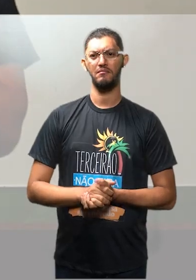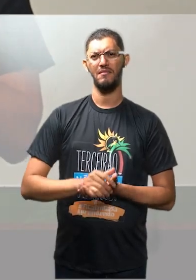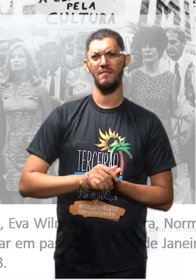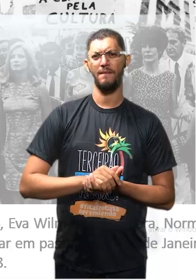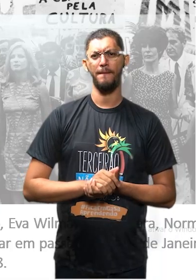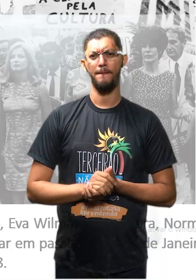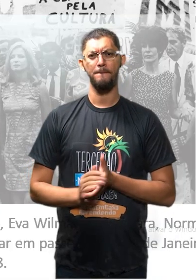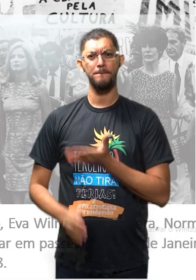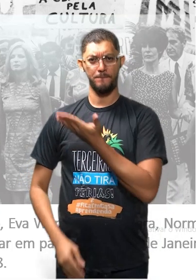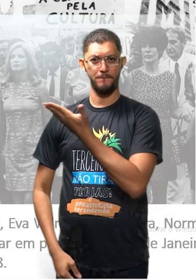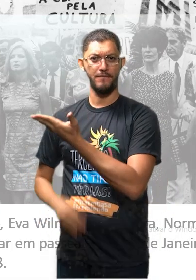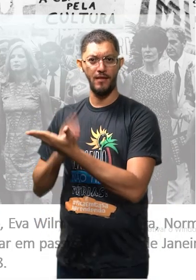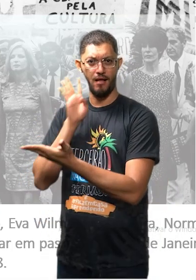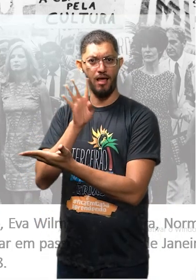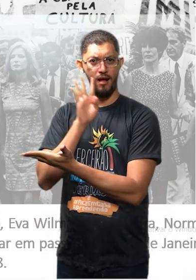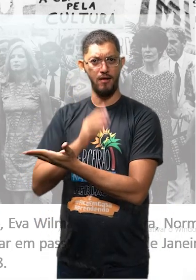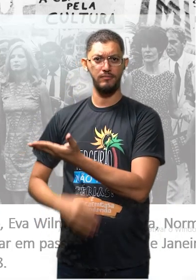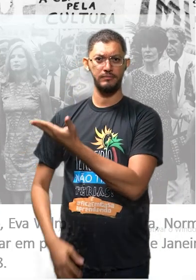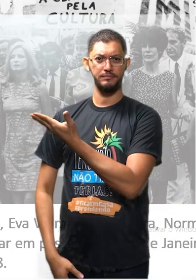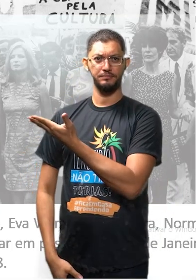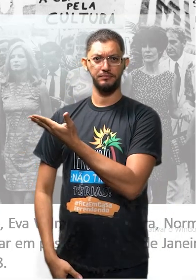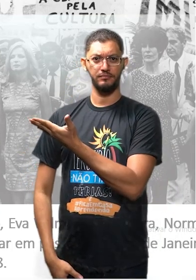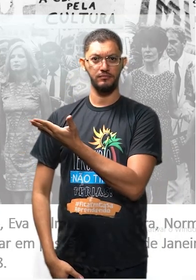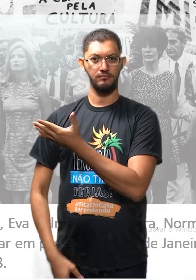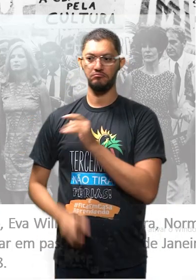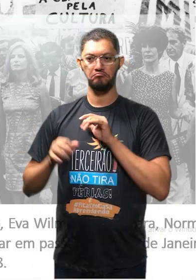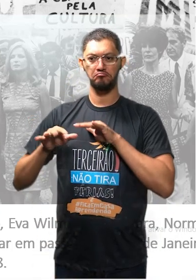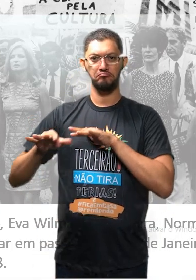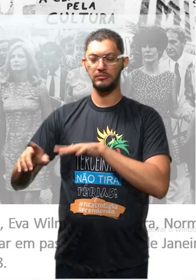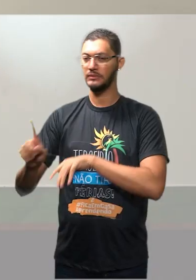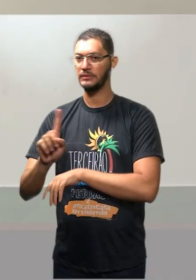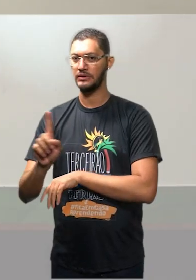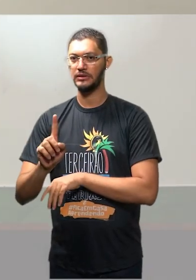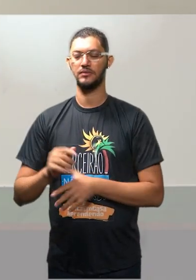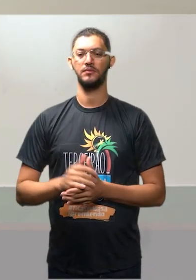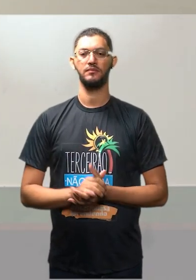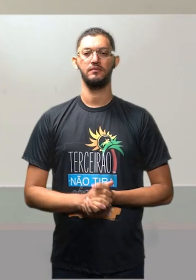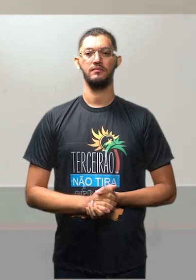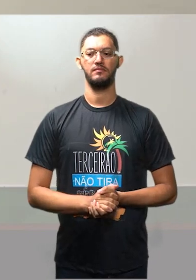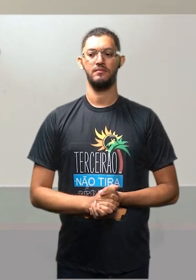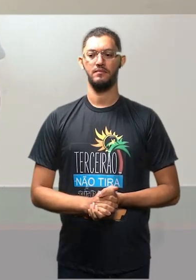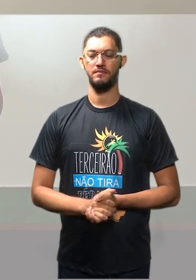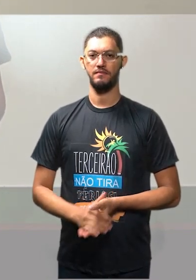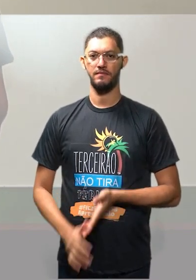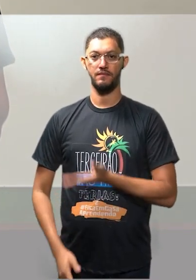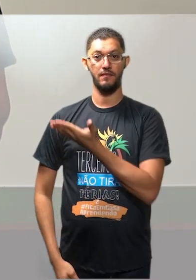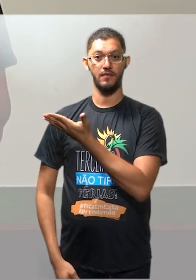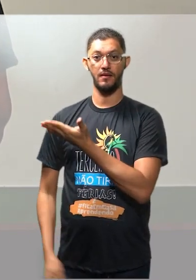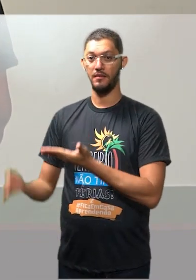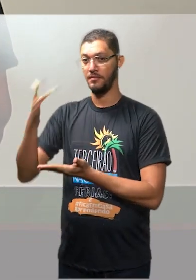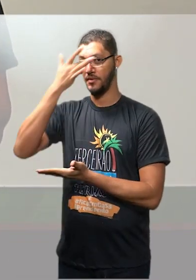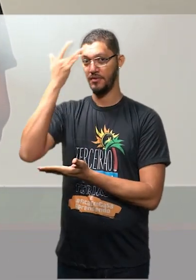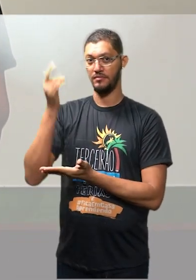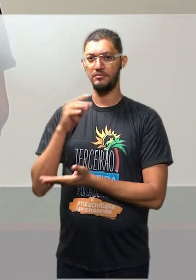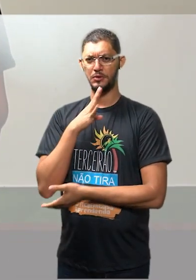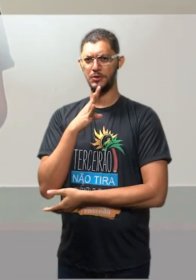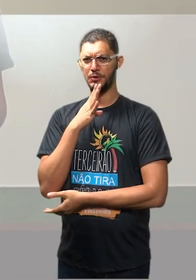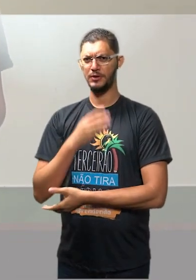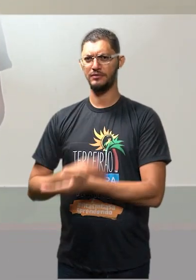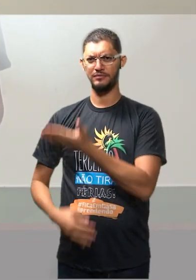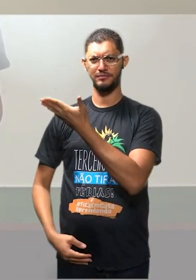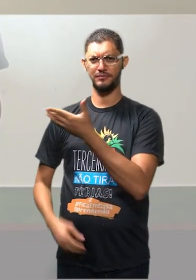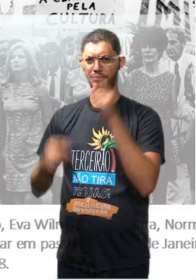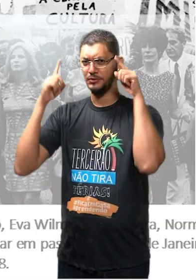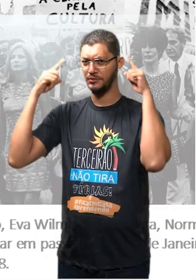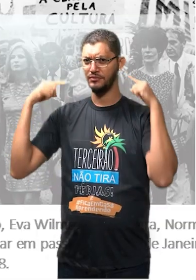Essa imagem é legal, tá? Ela não é da passeata dos 100 mil. Olha quem tava na passeata de 100 mil. Conhecem esse? De